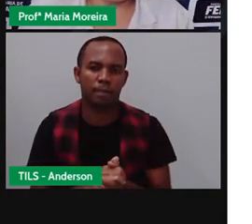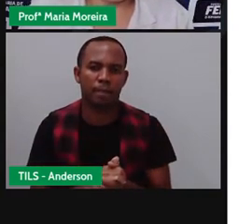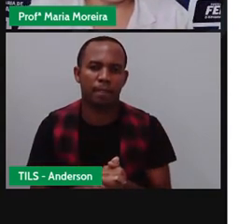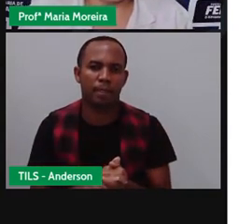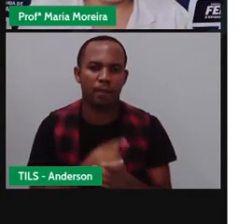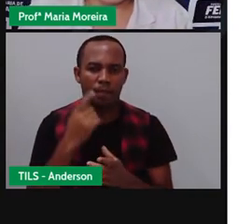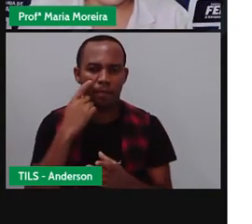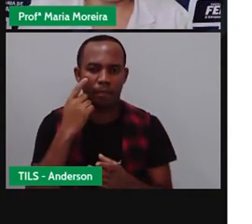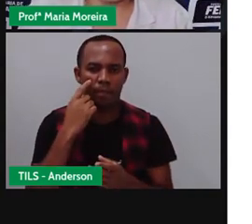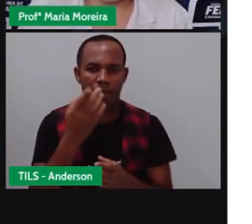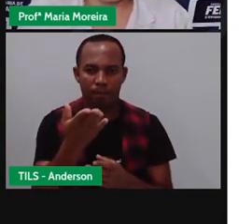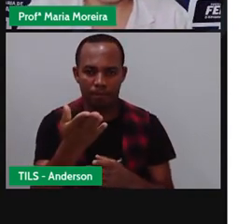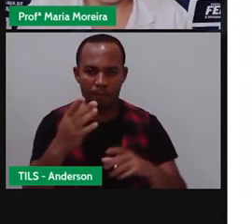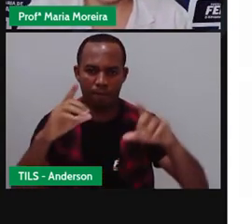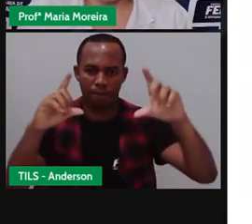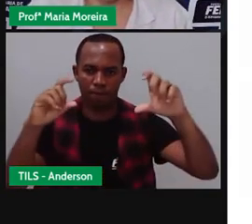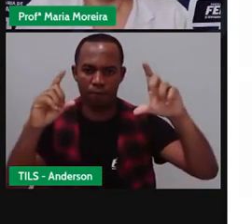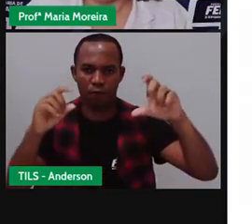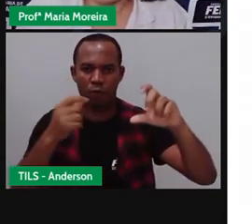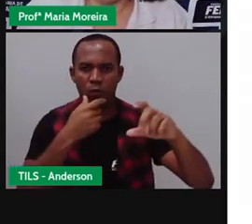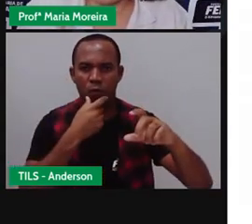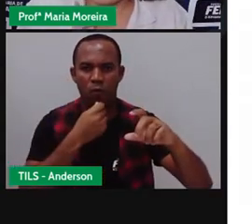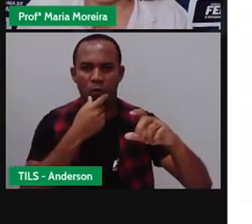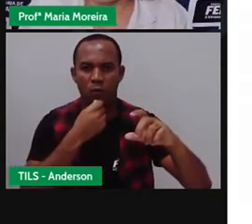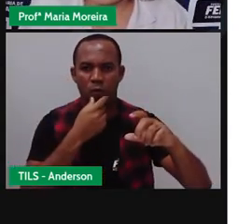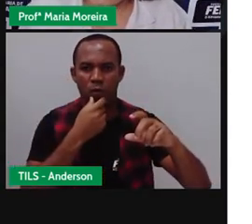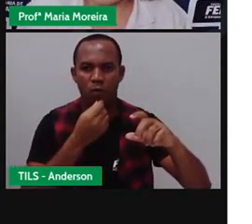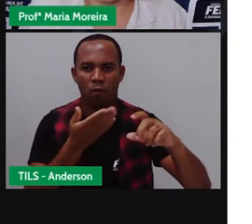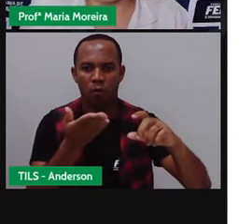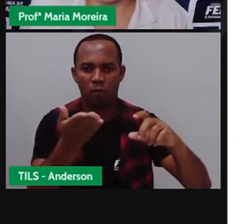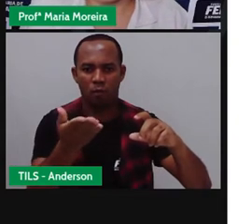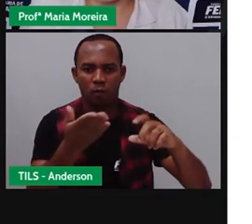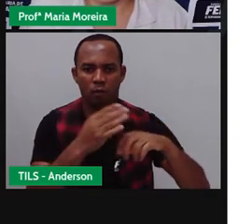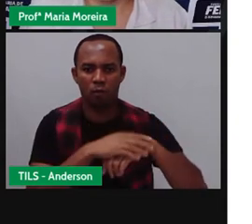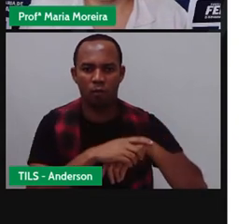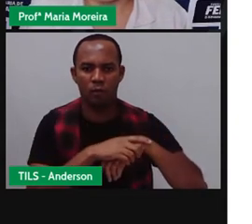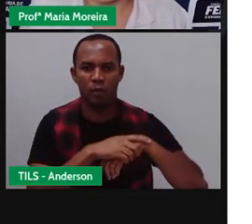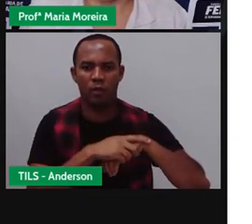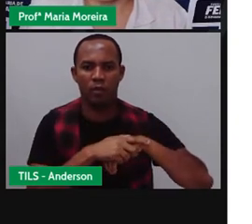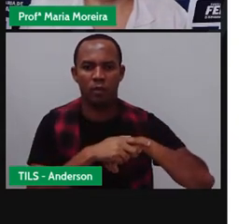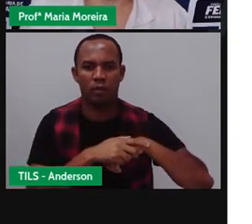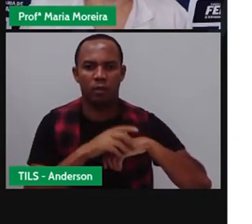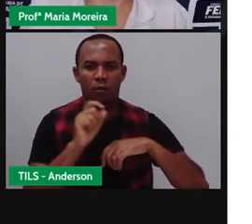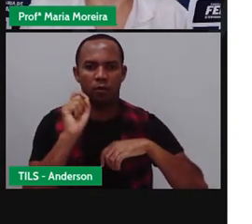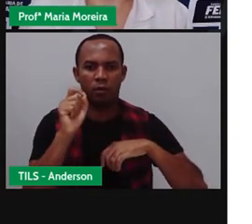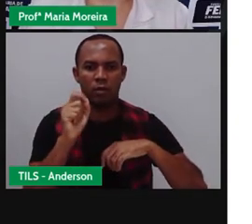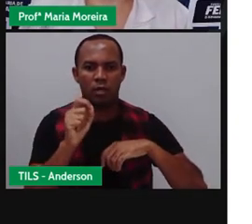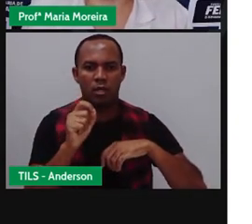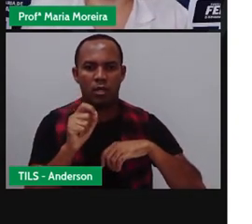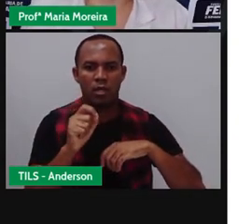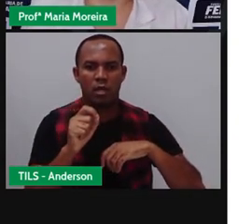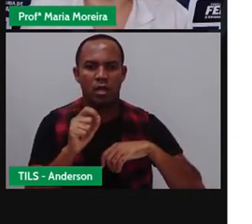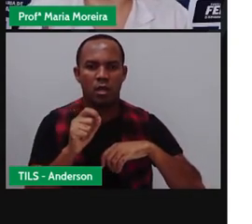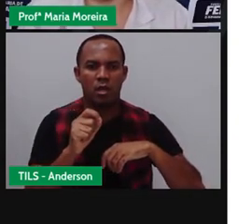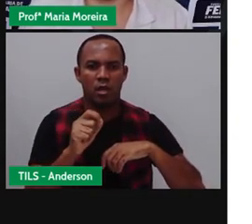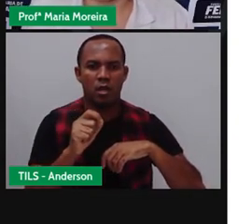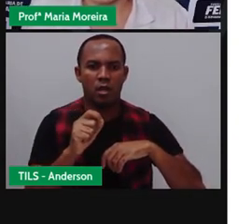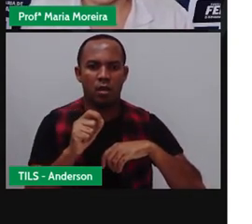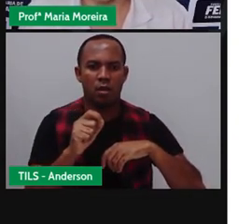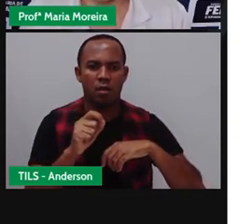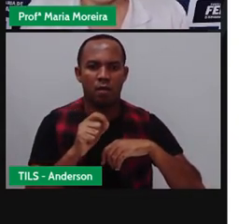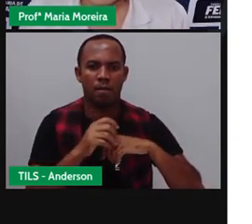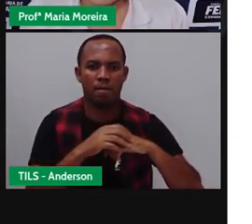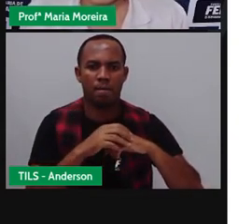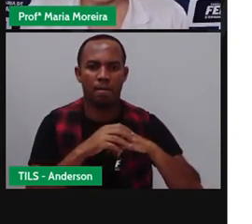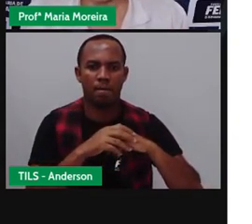imagem o jornalista, a Cixatobriand. O nome aqui do nosso colégio da cidade lá no Sobradinho. Não é só o nome de um colégio, ele era um